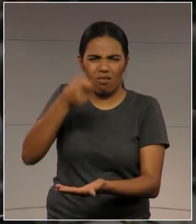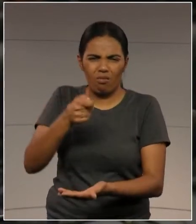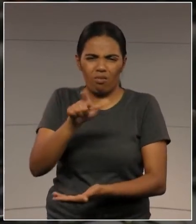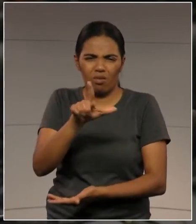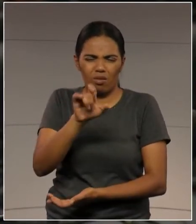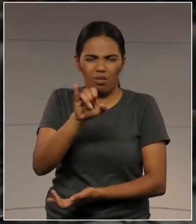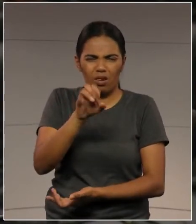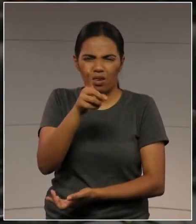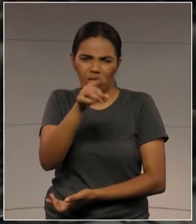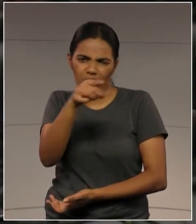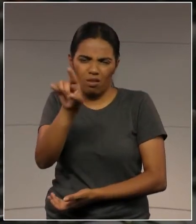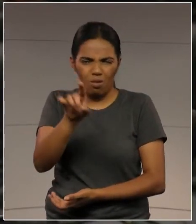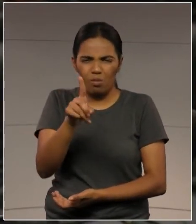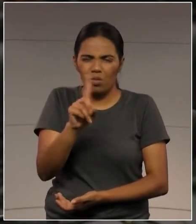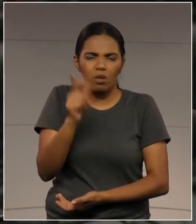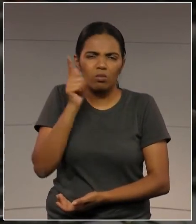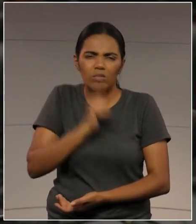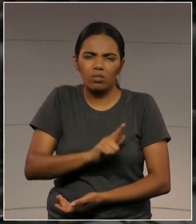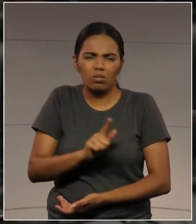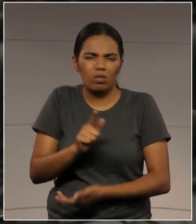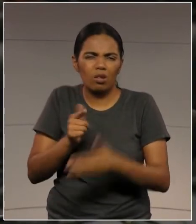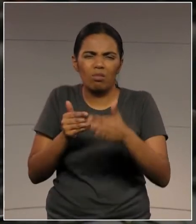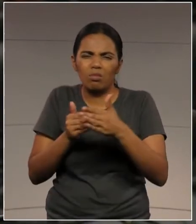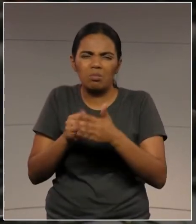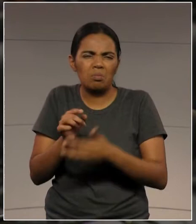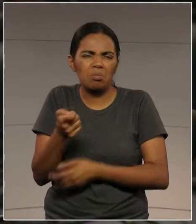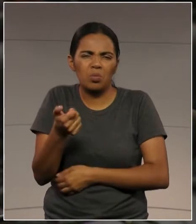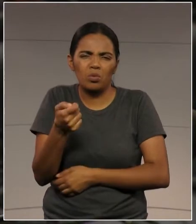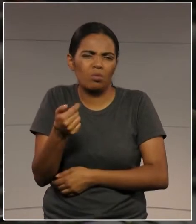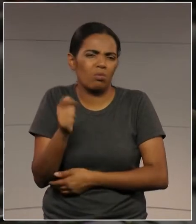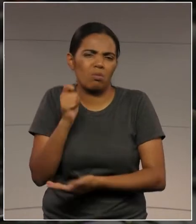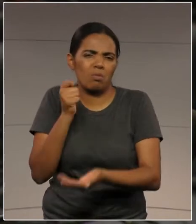para o senhor arrecadar o mínimo, porque existe, secretário.